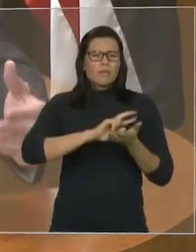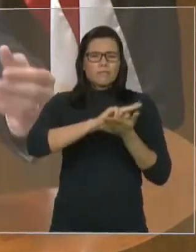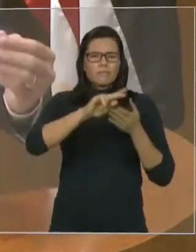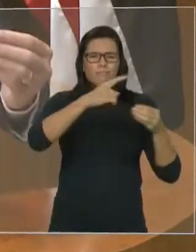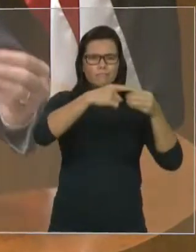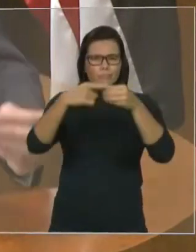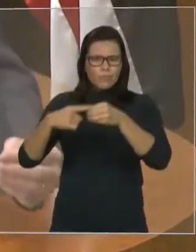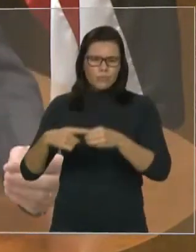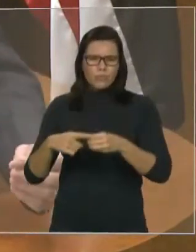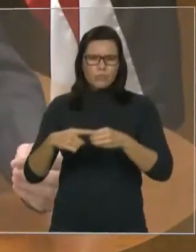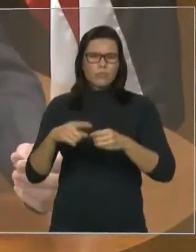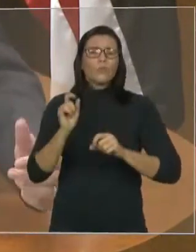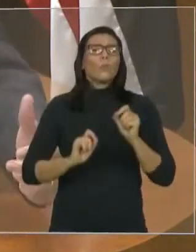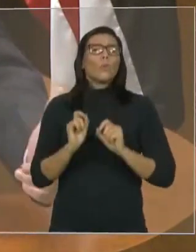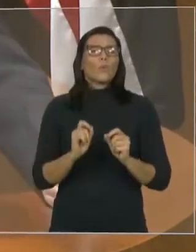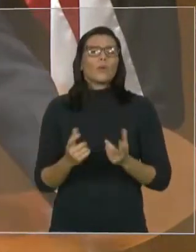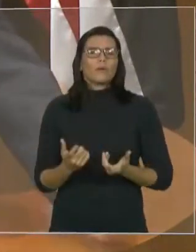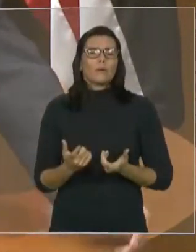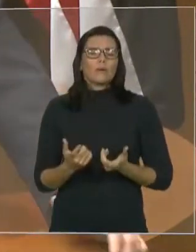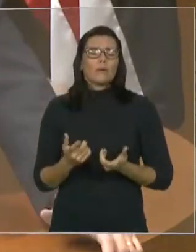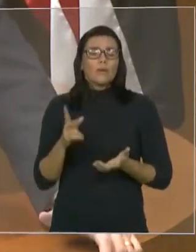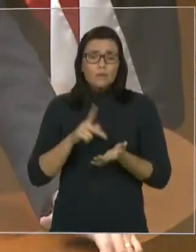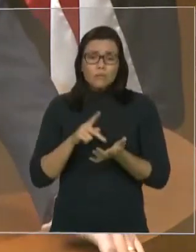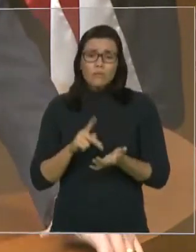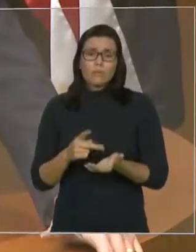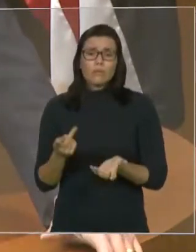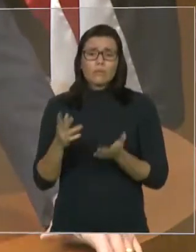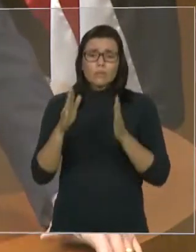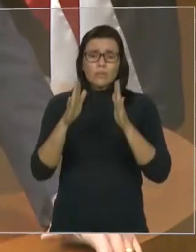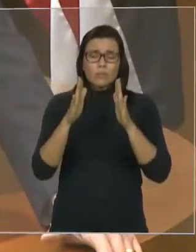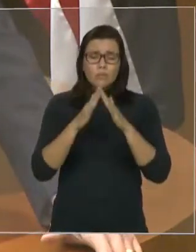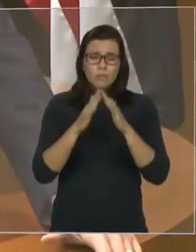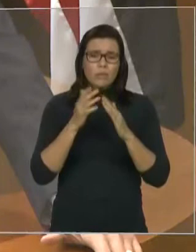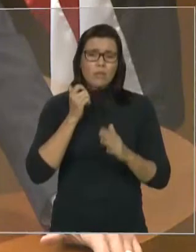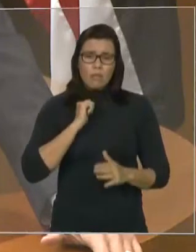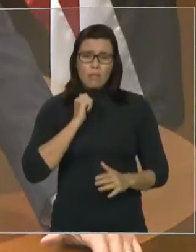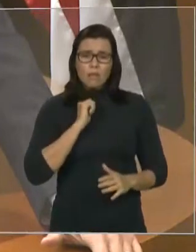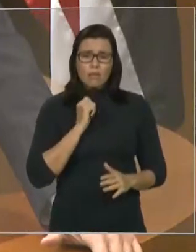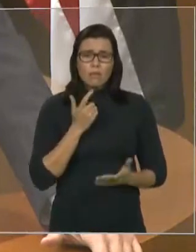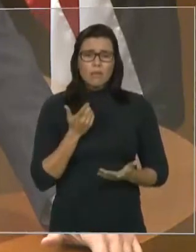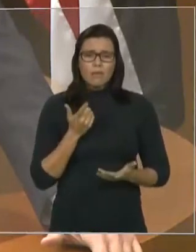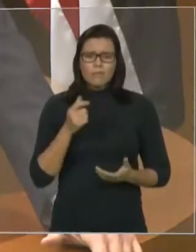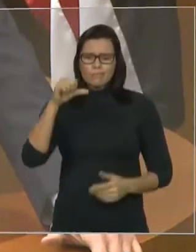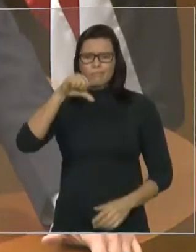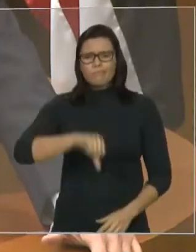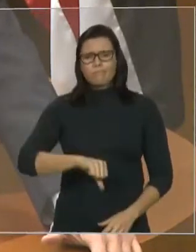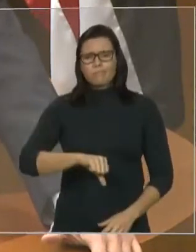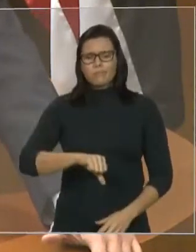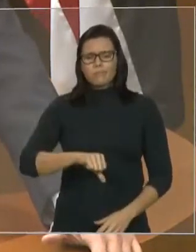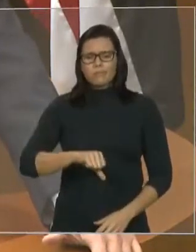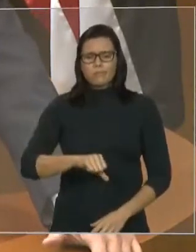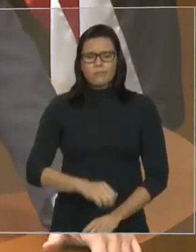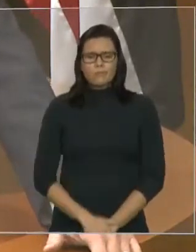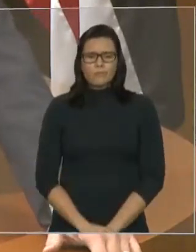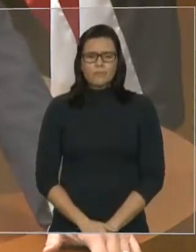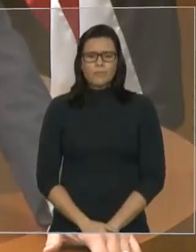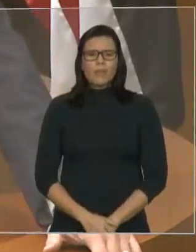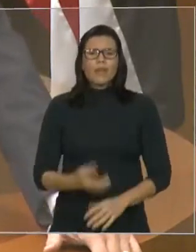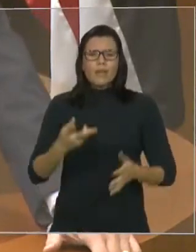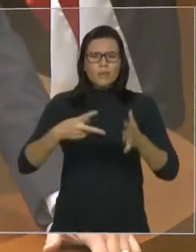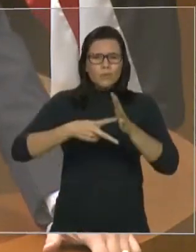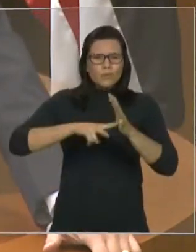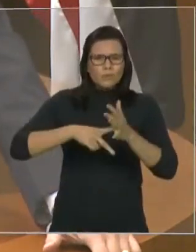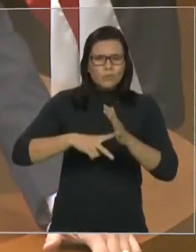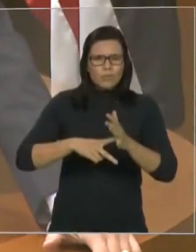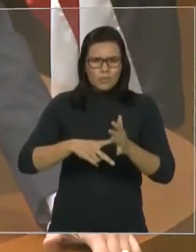através da DEPOL, que é uma classe representativa dos delegados, e o SIMPOL já se